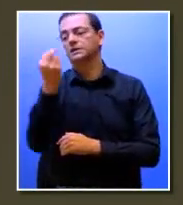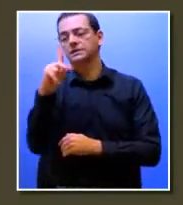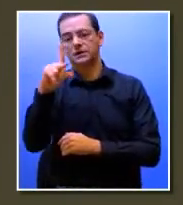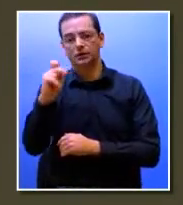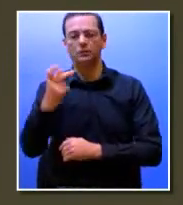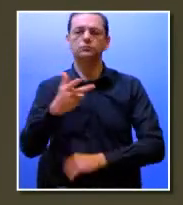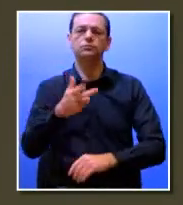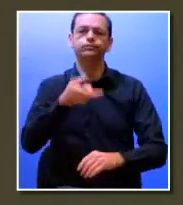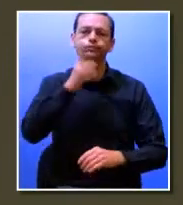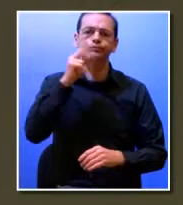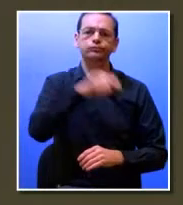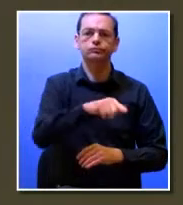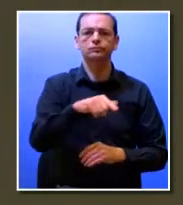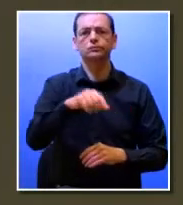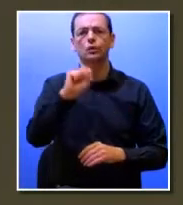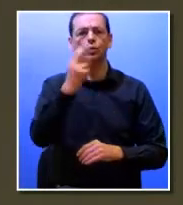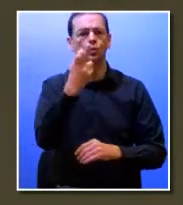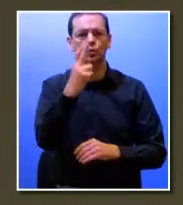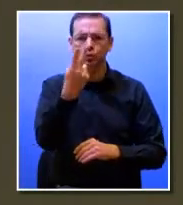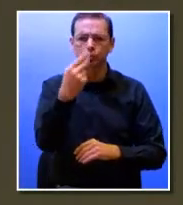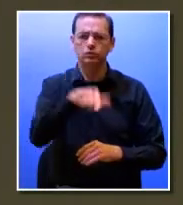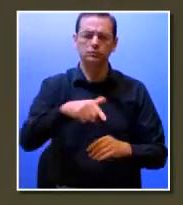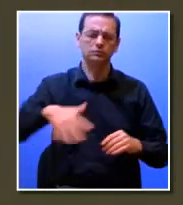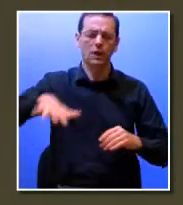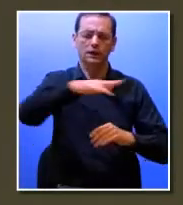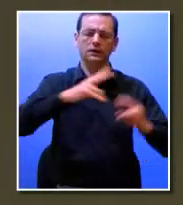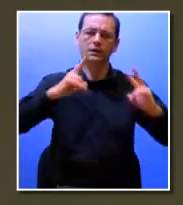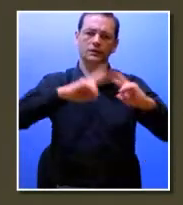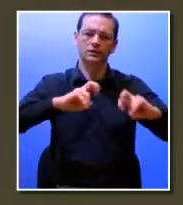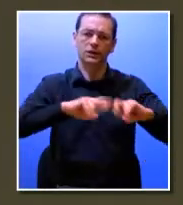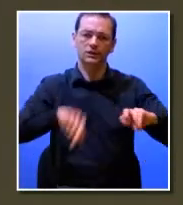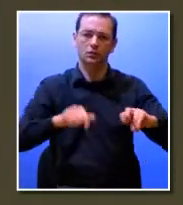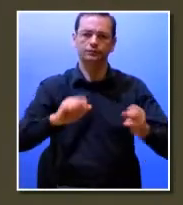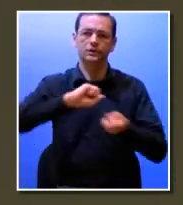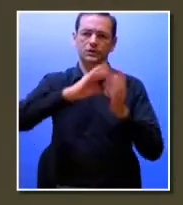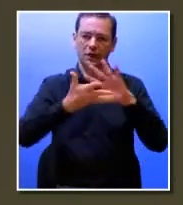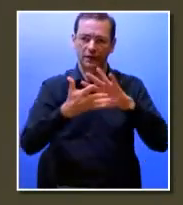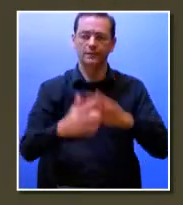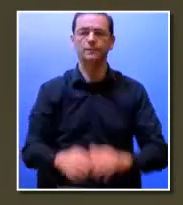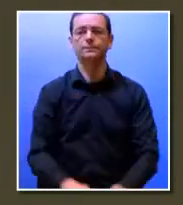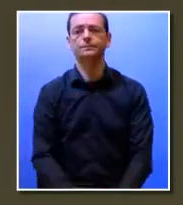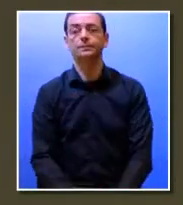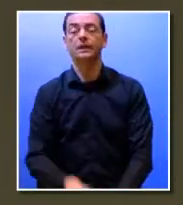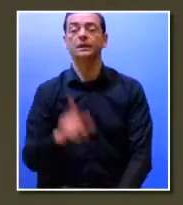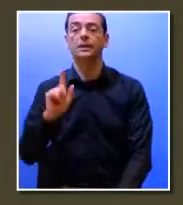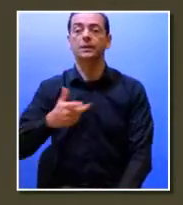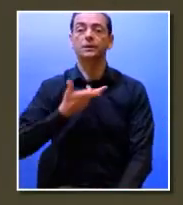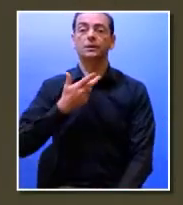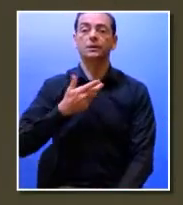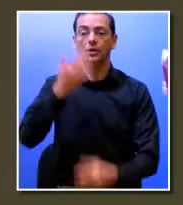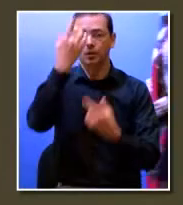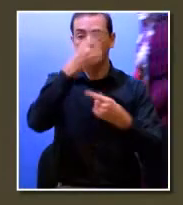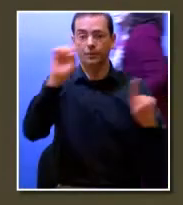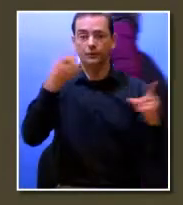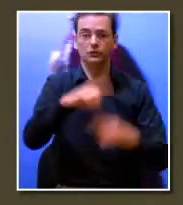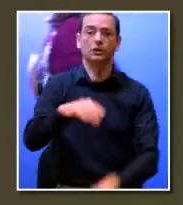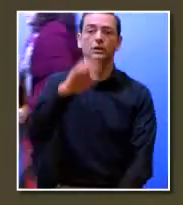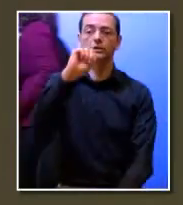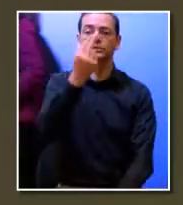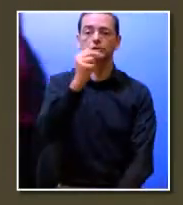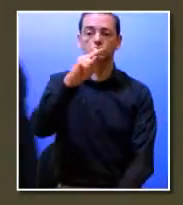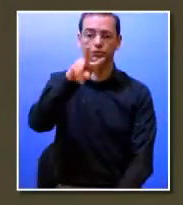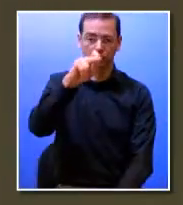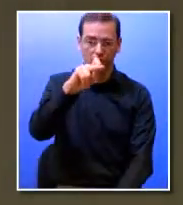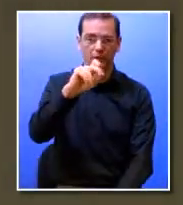da BRU, uma unidade de investigação aqui no ISPT. Chamo também a professora Suzana Carvalhosa, pró